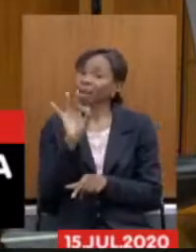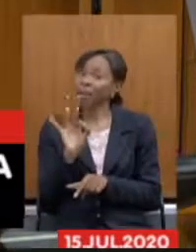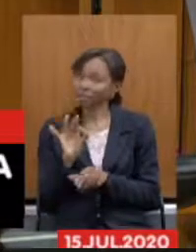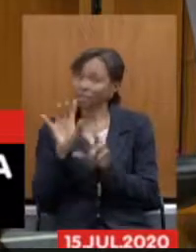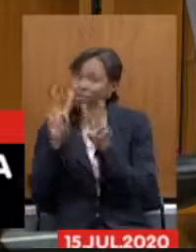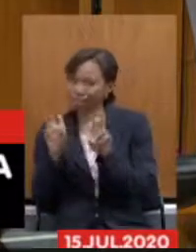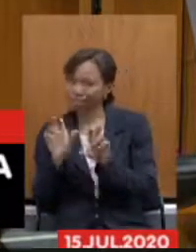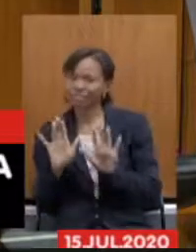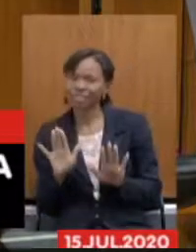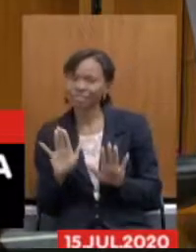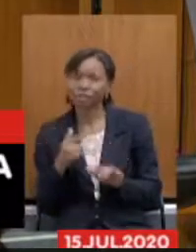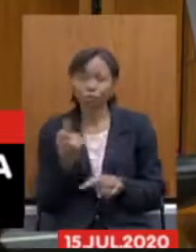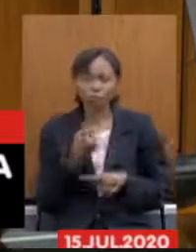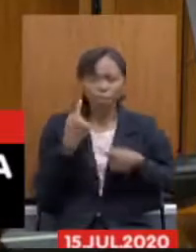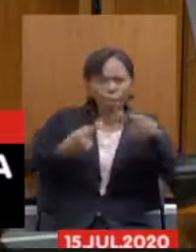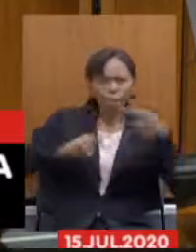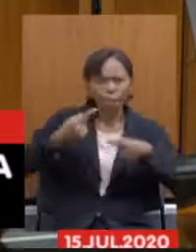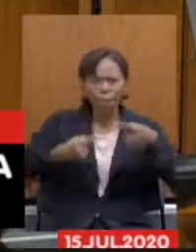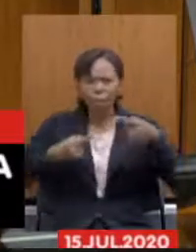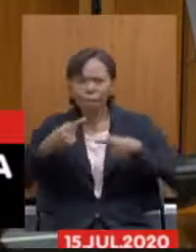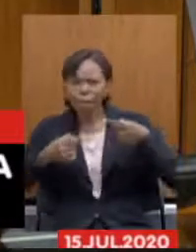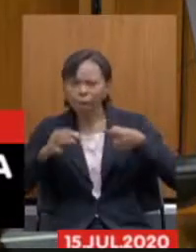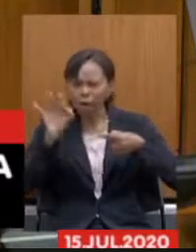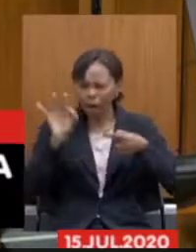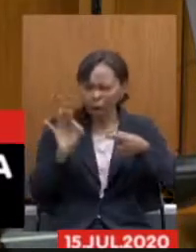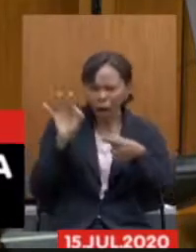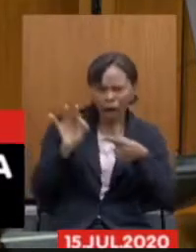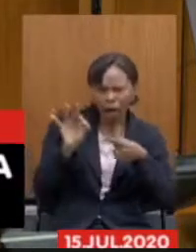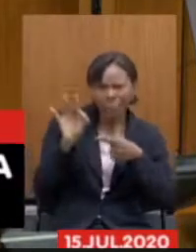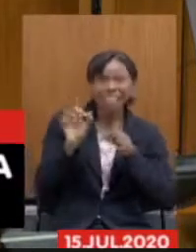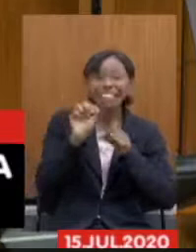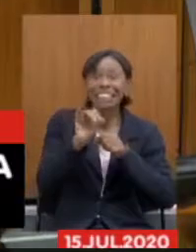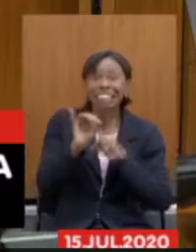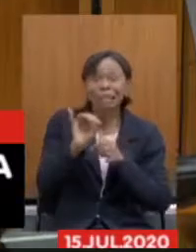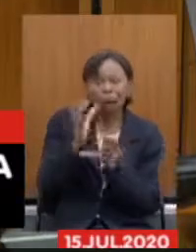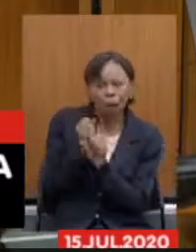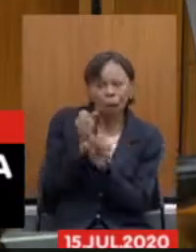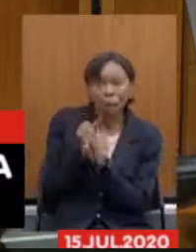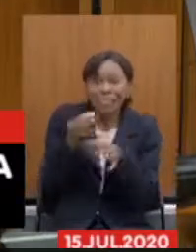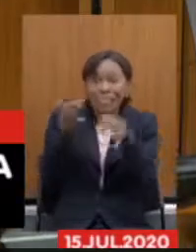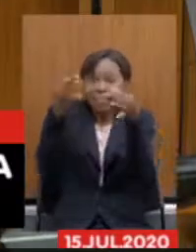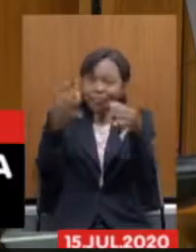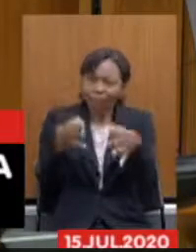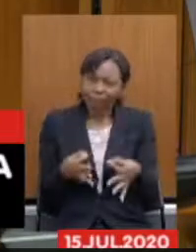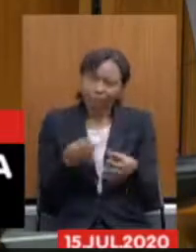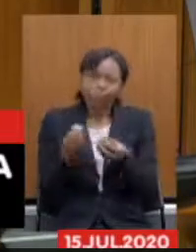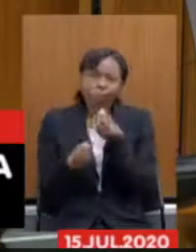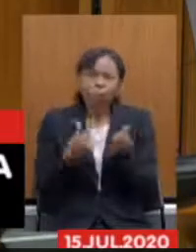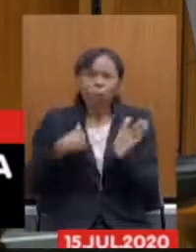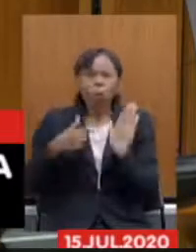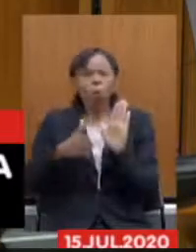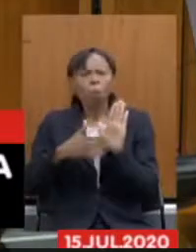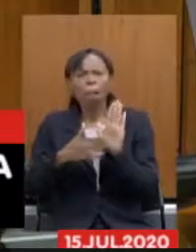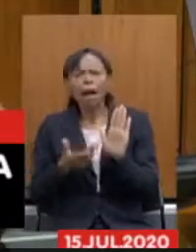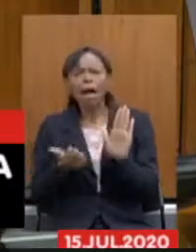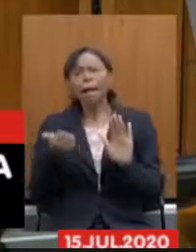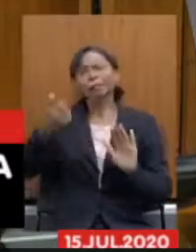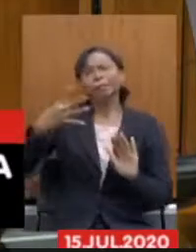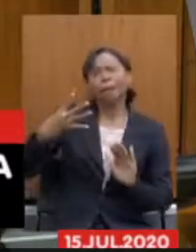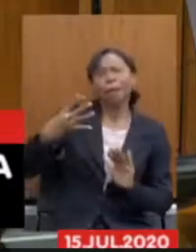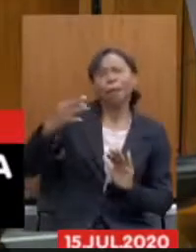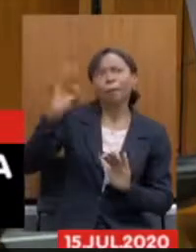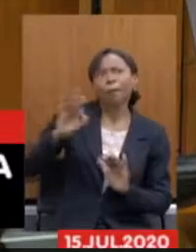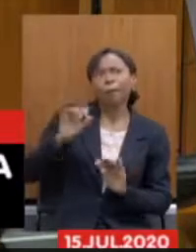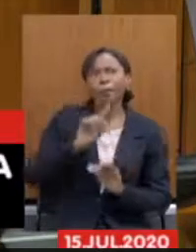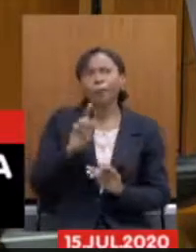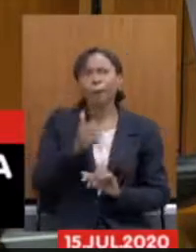sobre a alíquota a partir do momento que tiveram os números reais como que eu vou propor se é uma alíquota não pode ser de 14 pode ser de 15